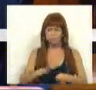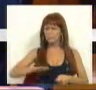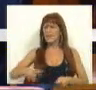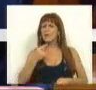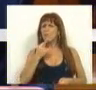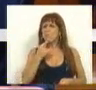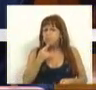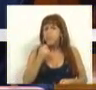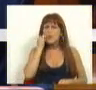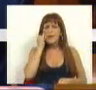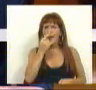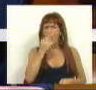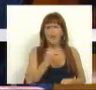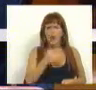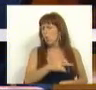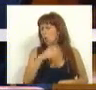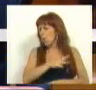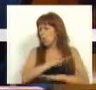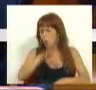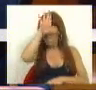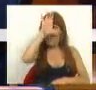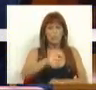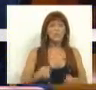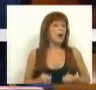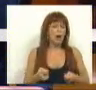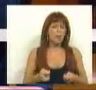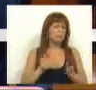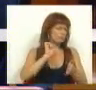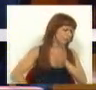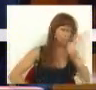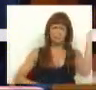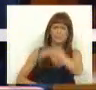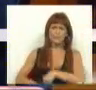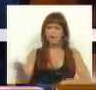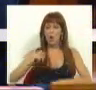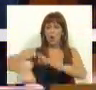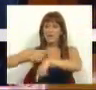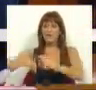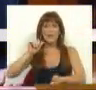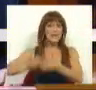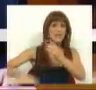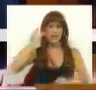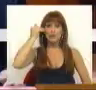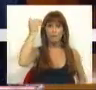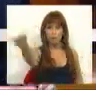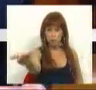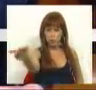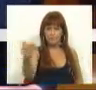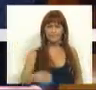erro muito grave, é um erro desastroso do Governo desistir das novas gerações e desistir do futuro.